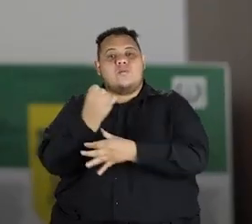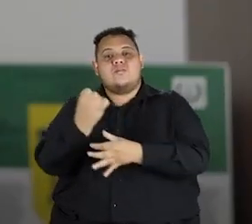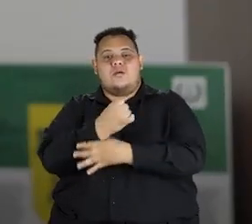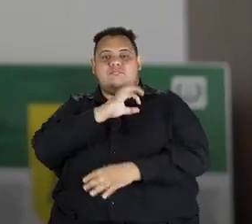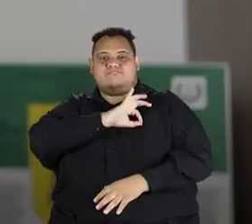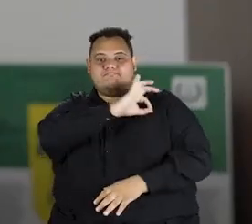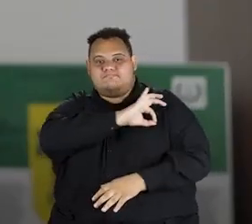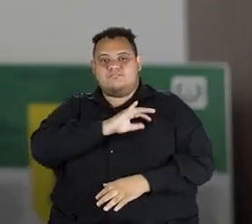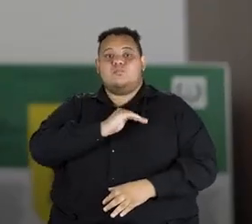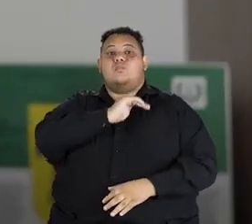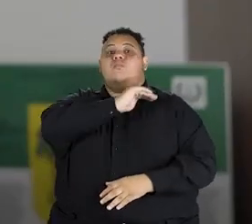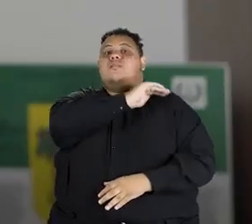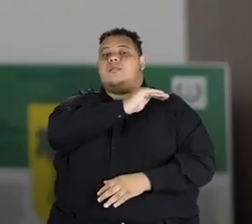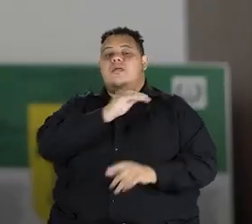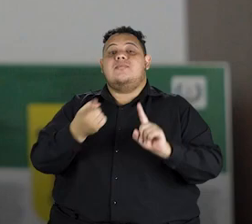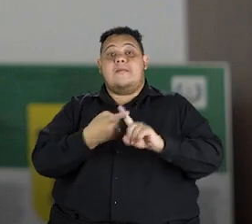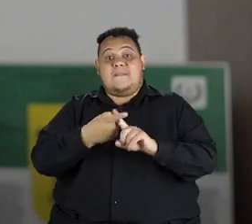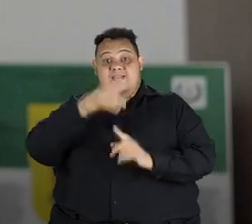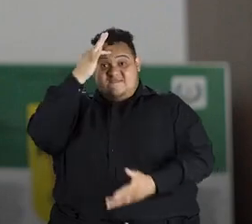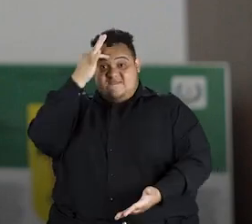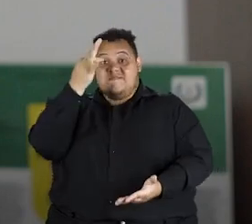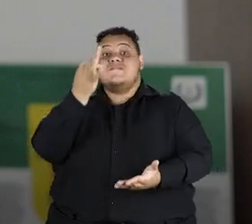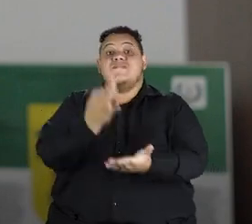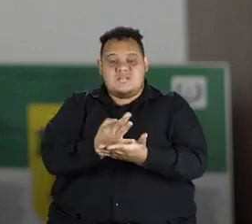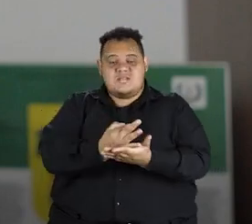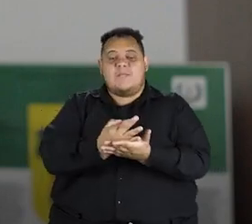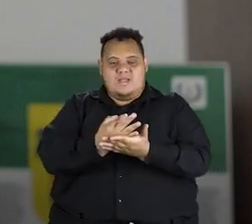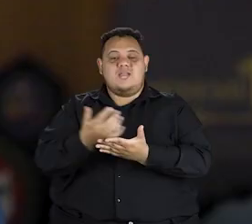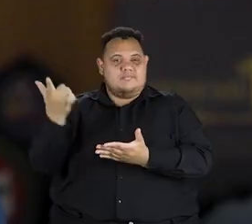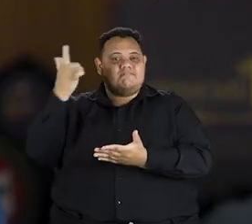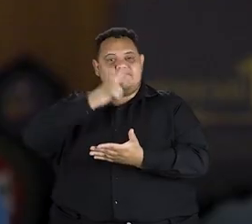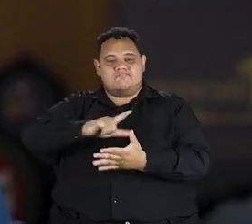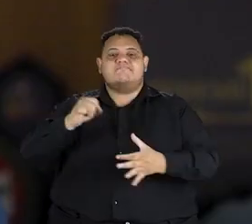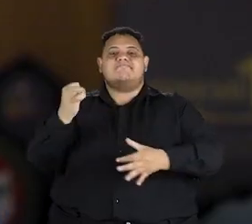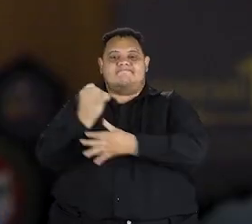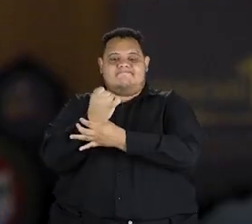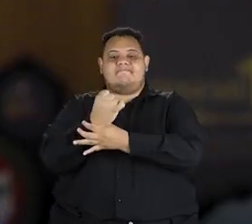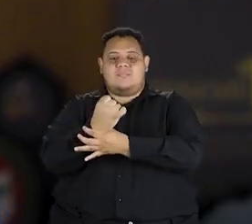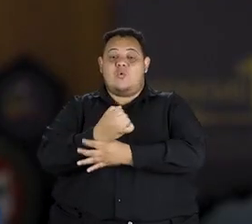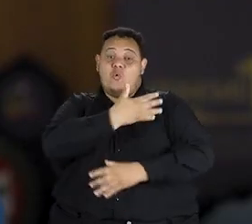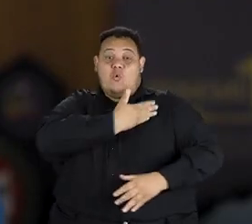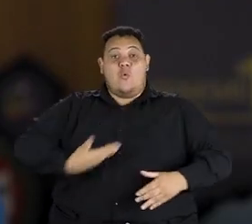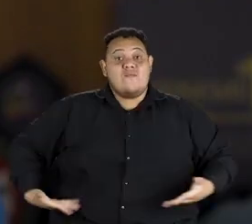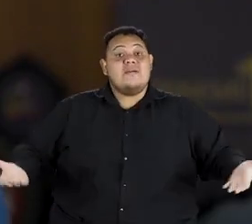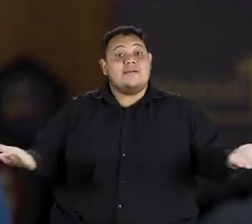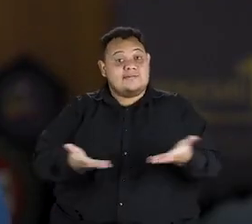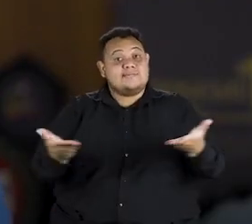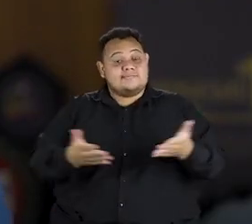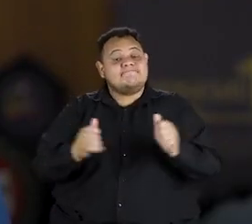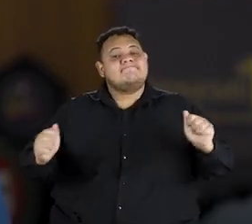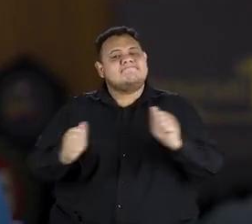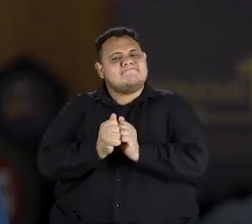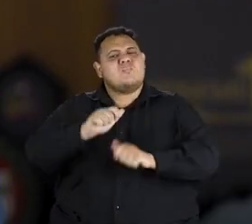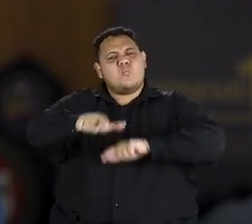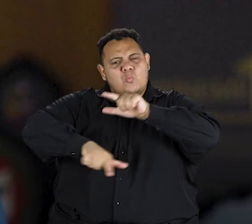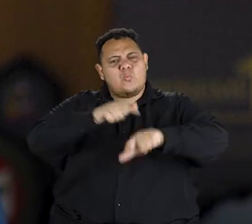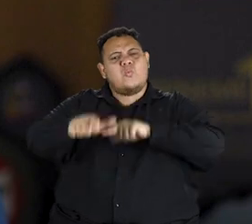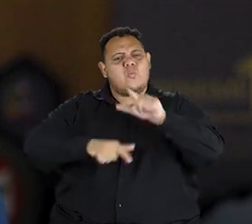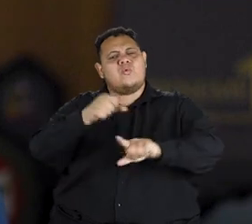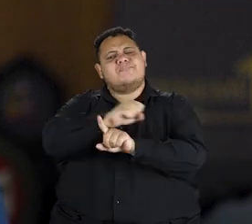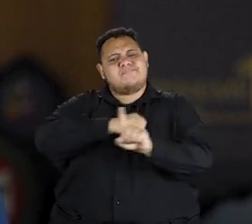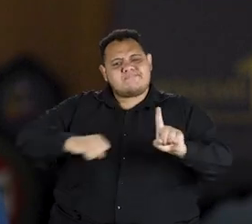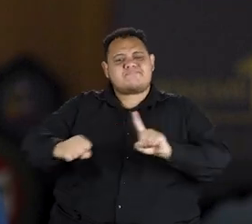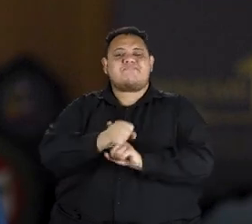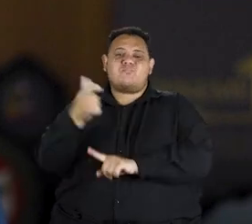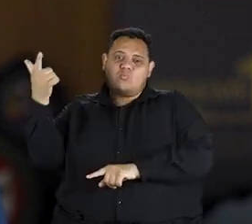promoção, eles são fielmente garantidos. E nesse governo, juntamente com o trabalho associativo,